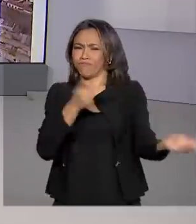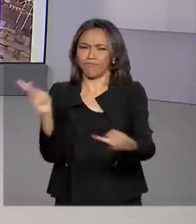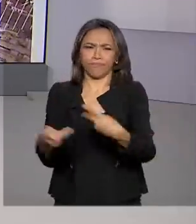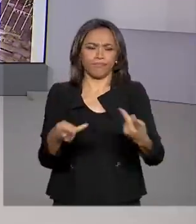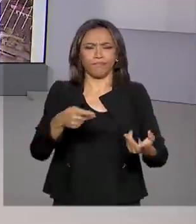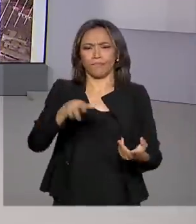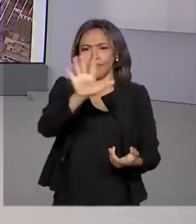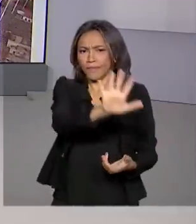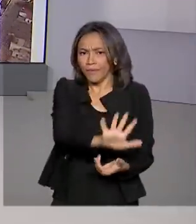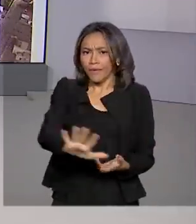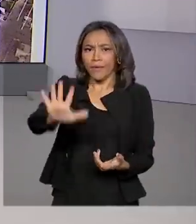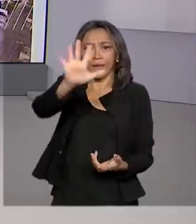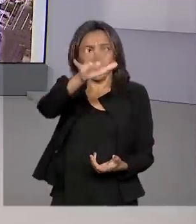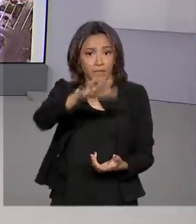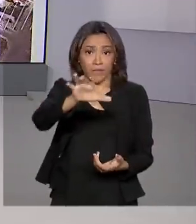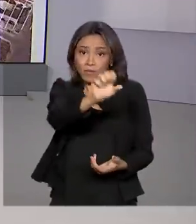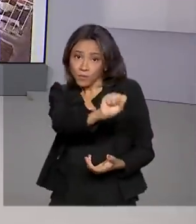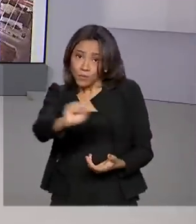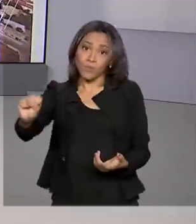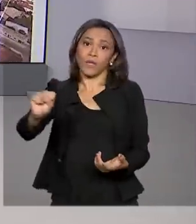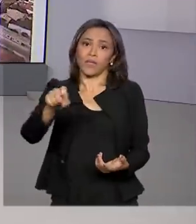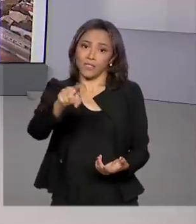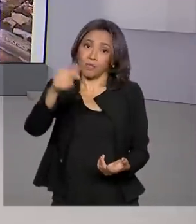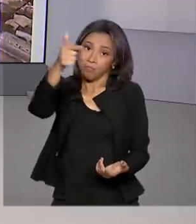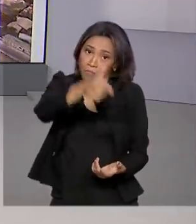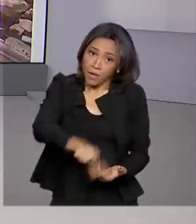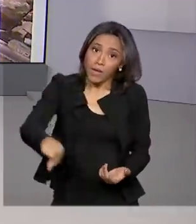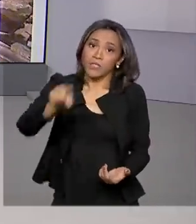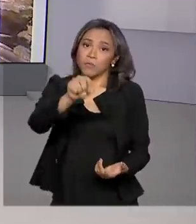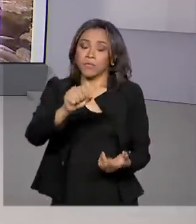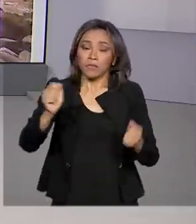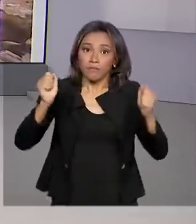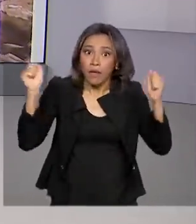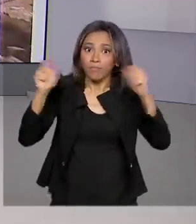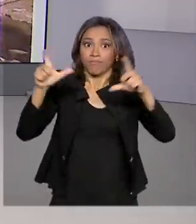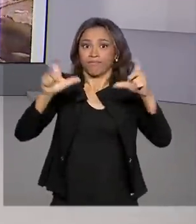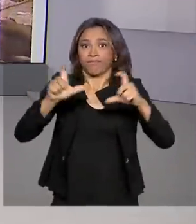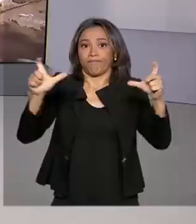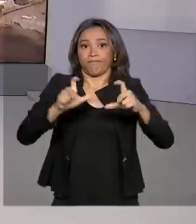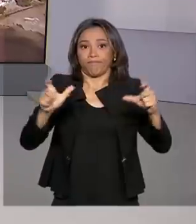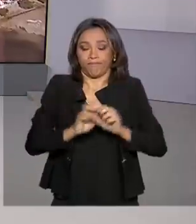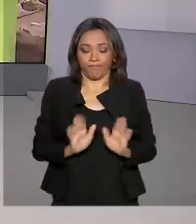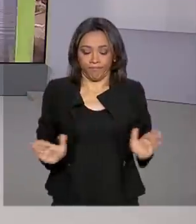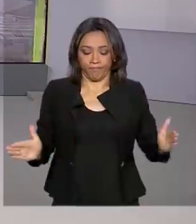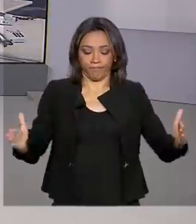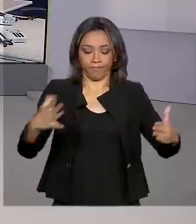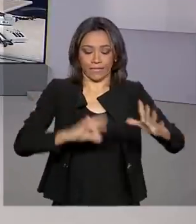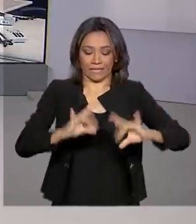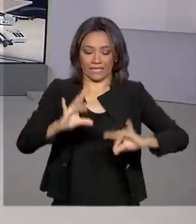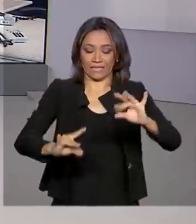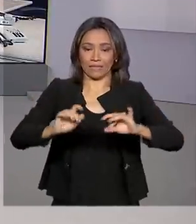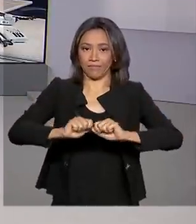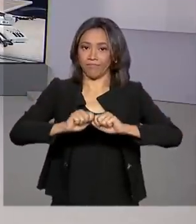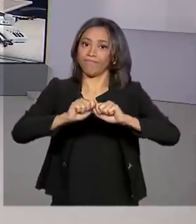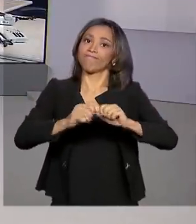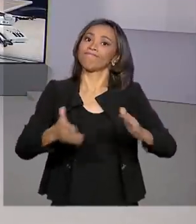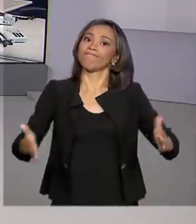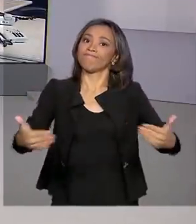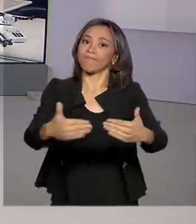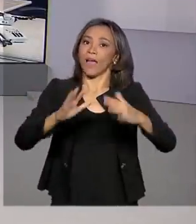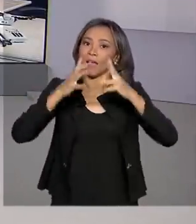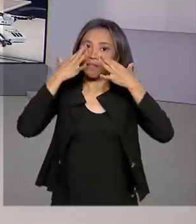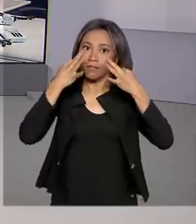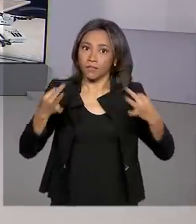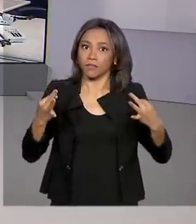Agência Nacional de Mineração estendeu mais uma vez o estado de alerta para as barragens. Vamos até o Rio de Janeiro conversar com o Tiago